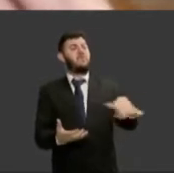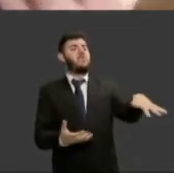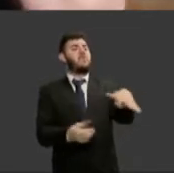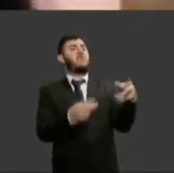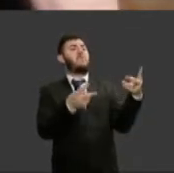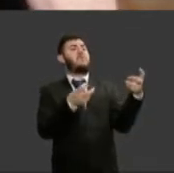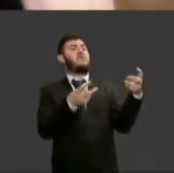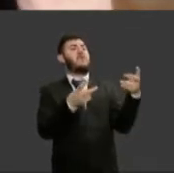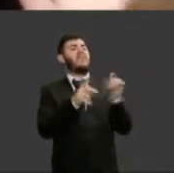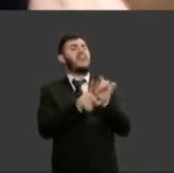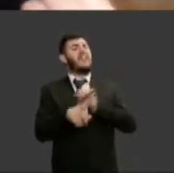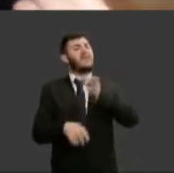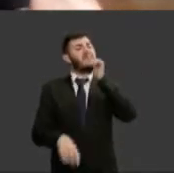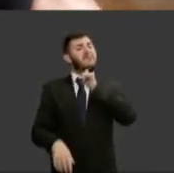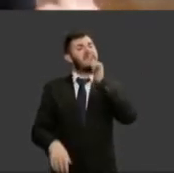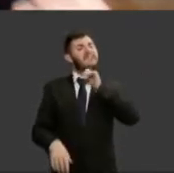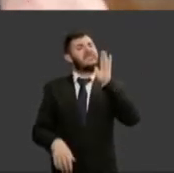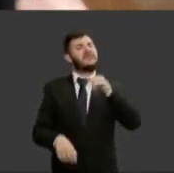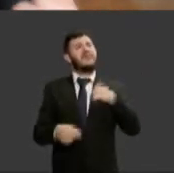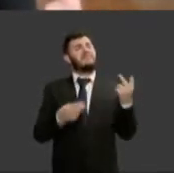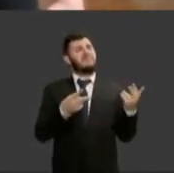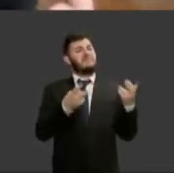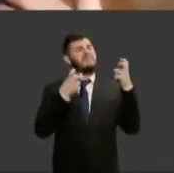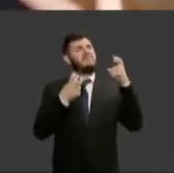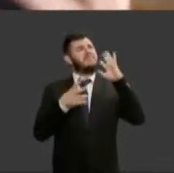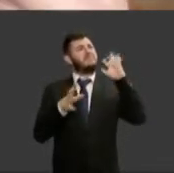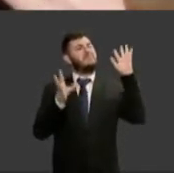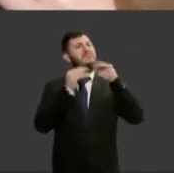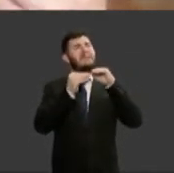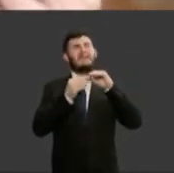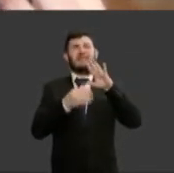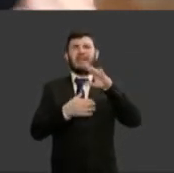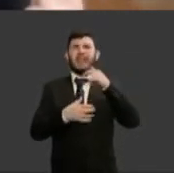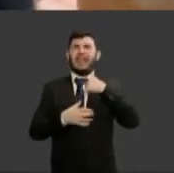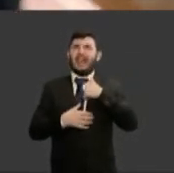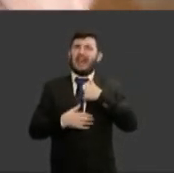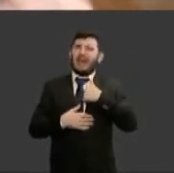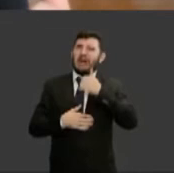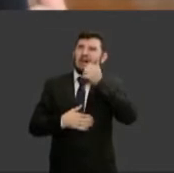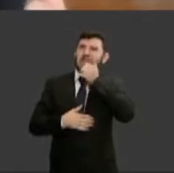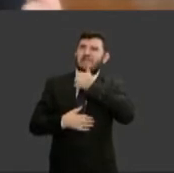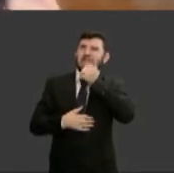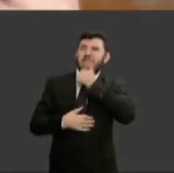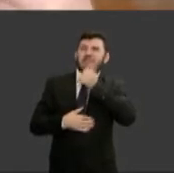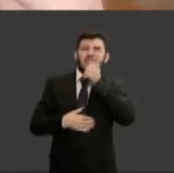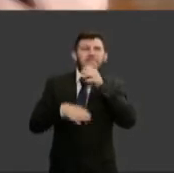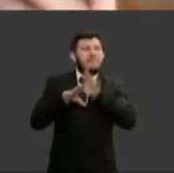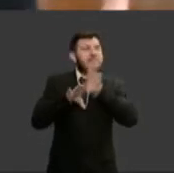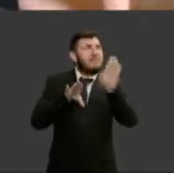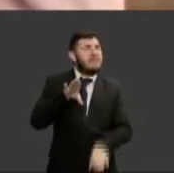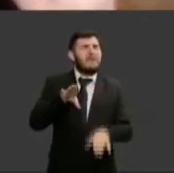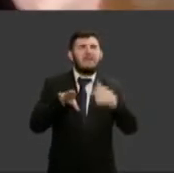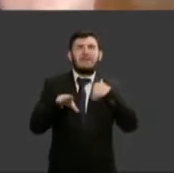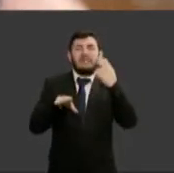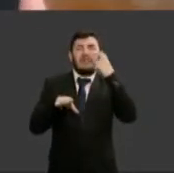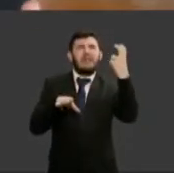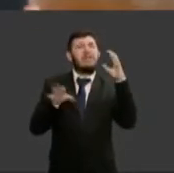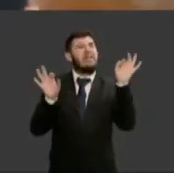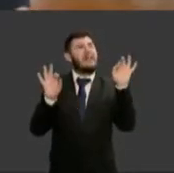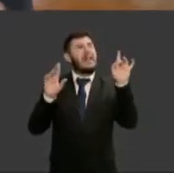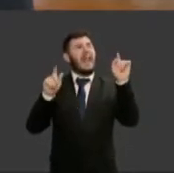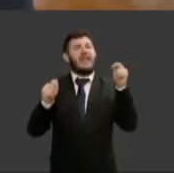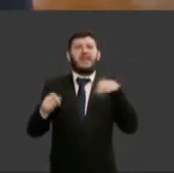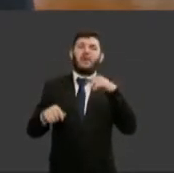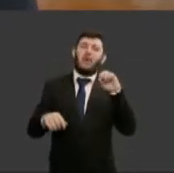leitura internalize que ela é inferior internalize que ela é menos inteligente internalize que ela é menos